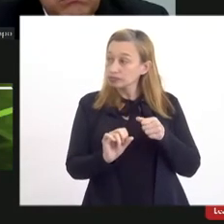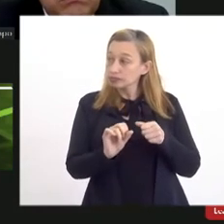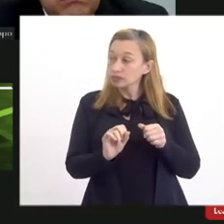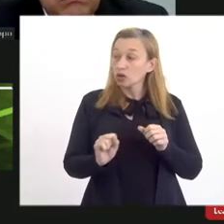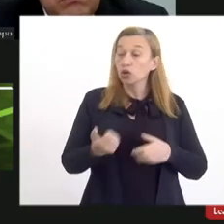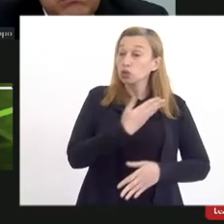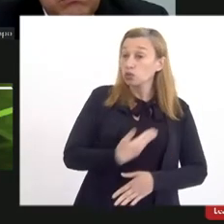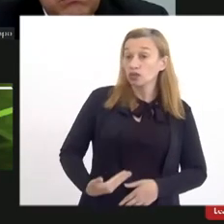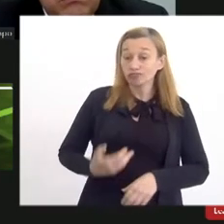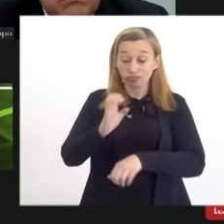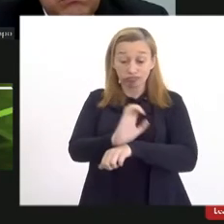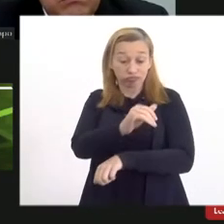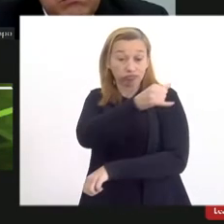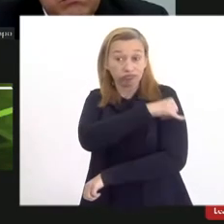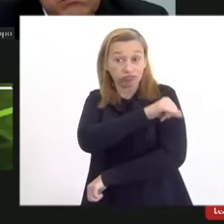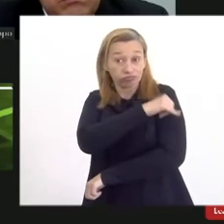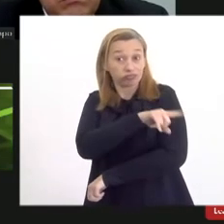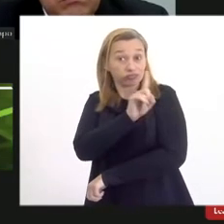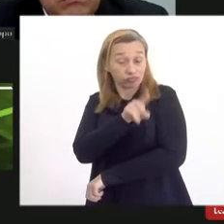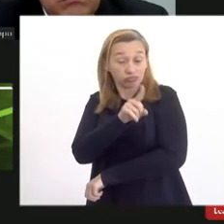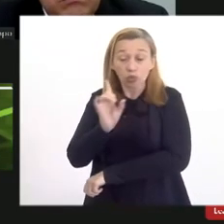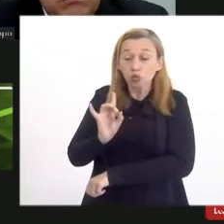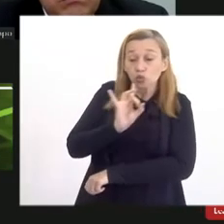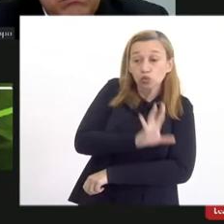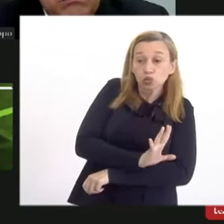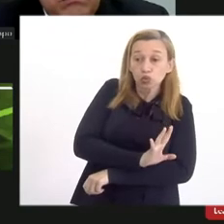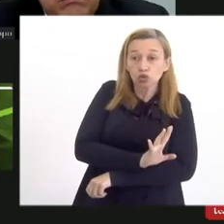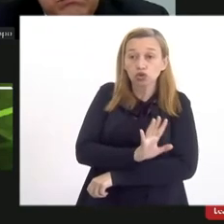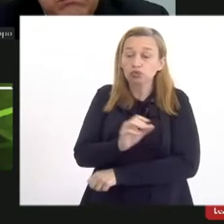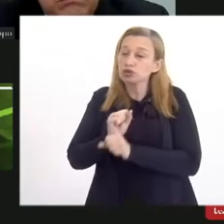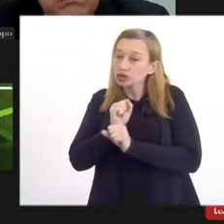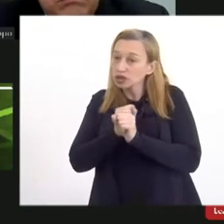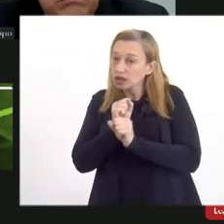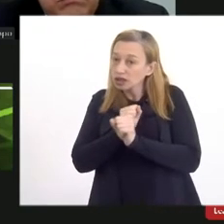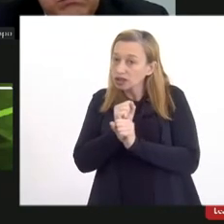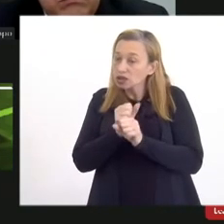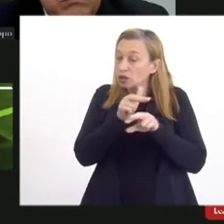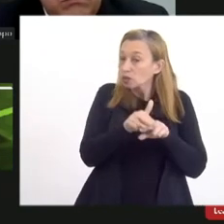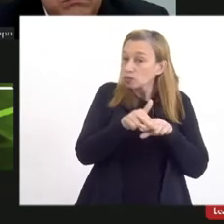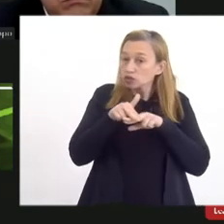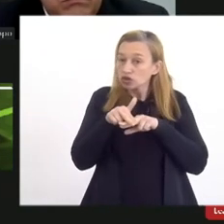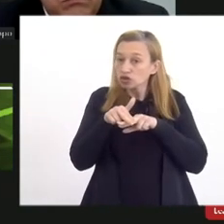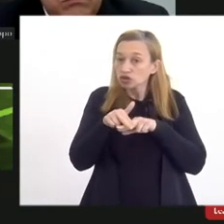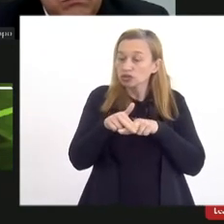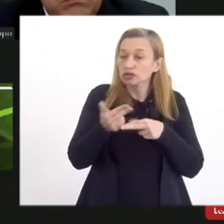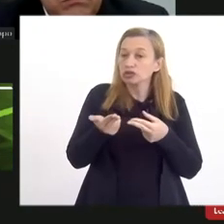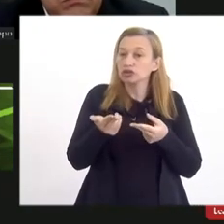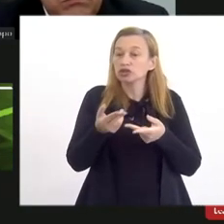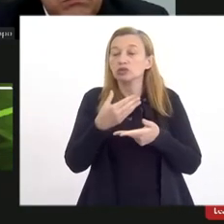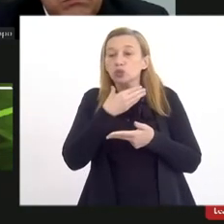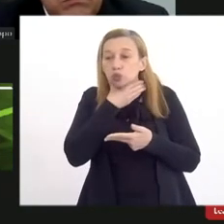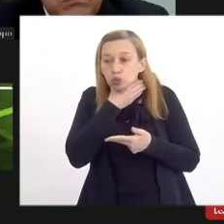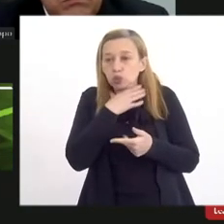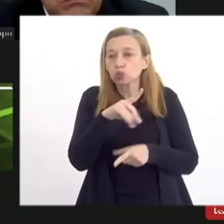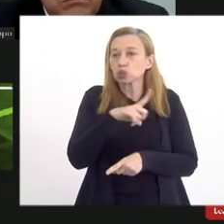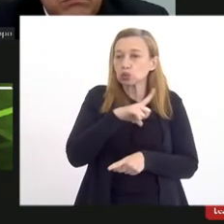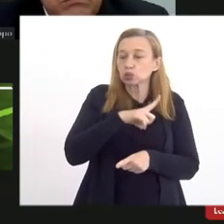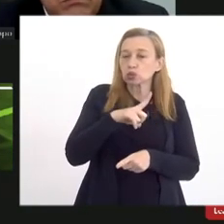do estado do Rio nos últimos anos em razão das sucessivas crises que nós temos